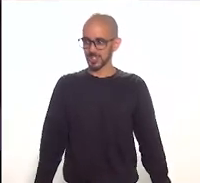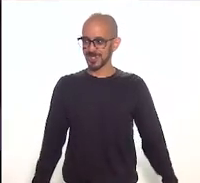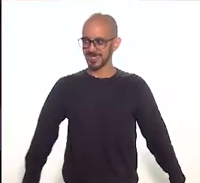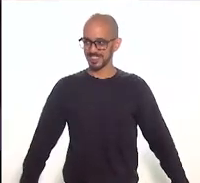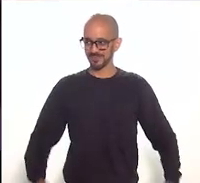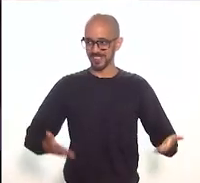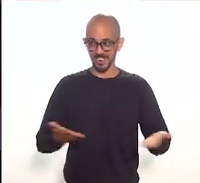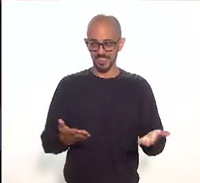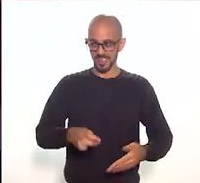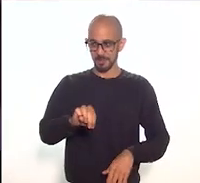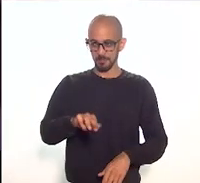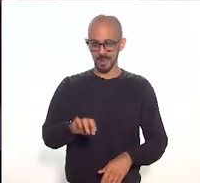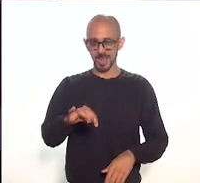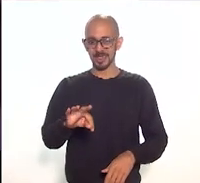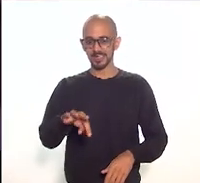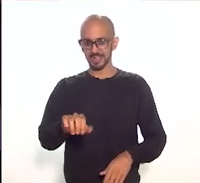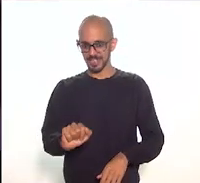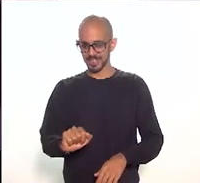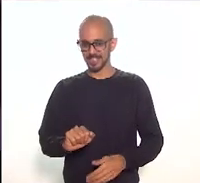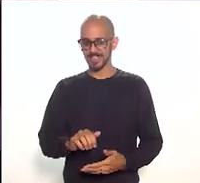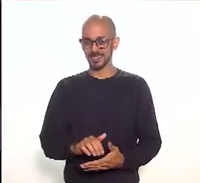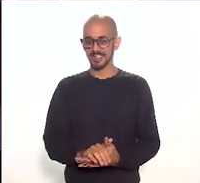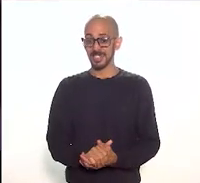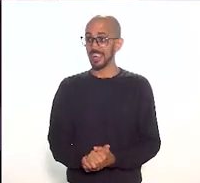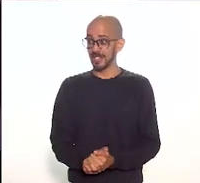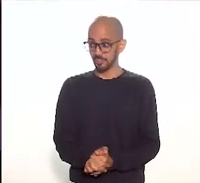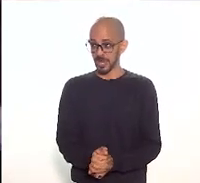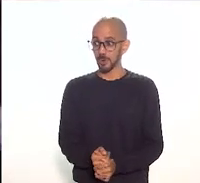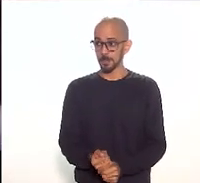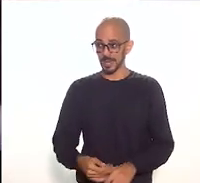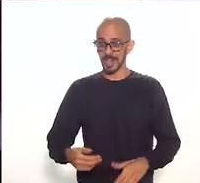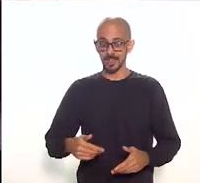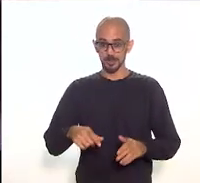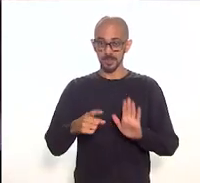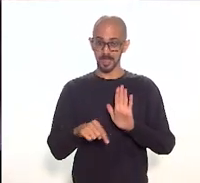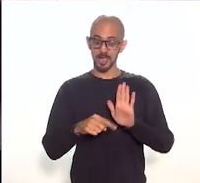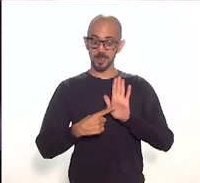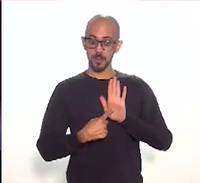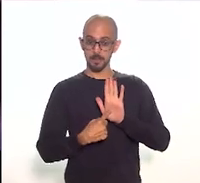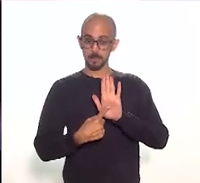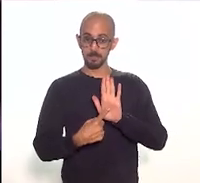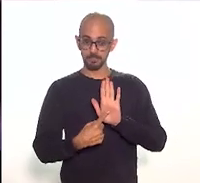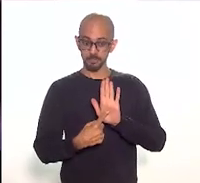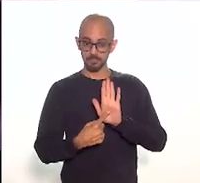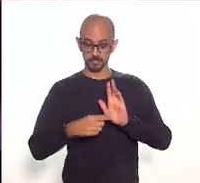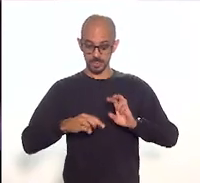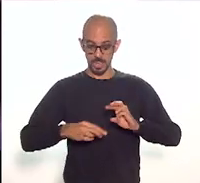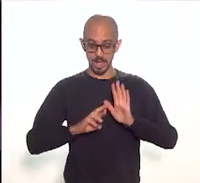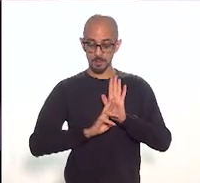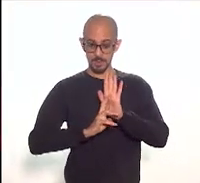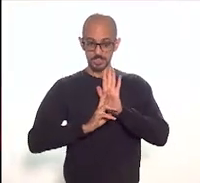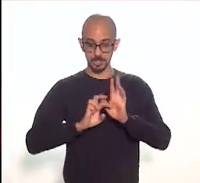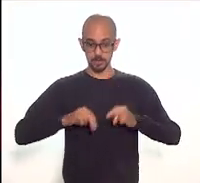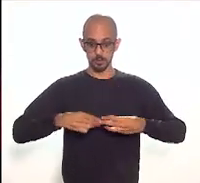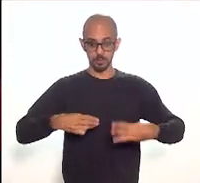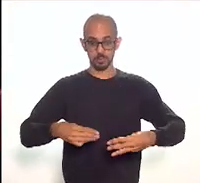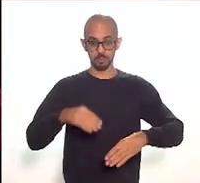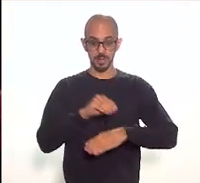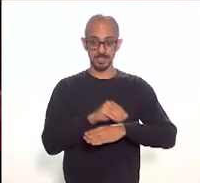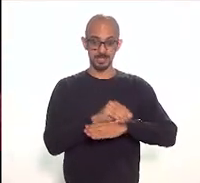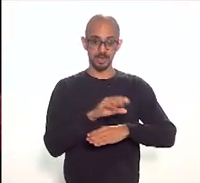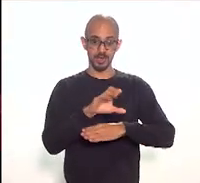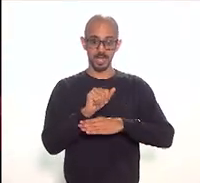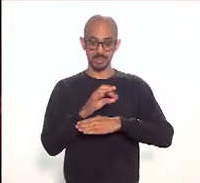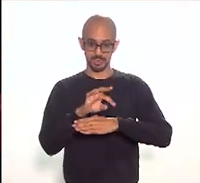Niclaus Marta Niclaus ela representa o movimento Preserva Catete bom dia a todos